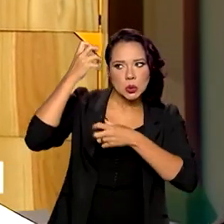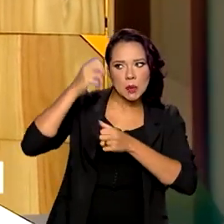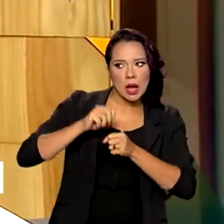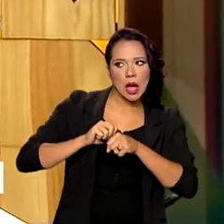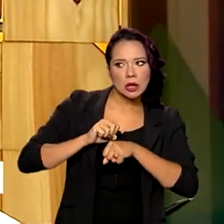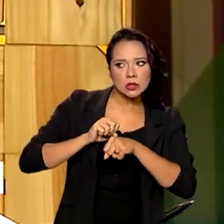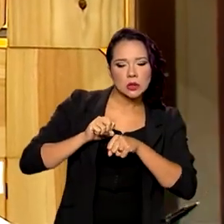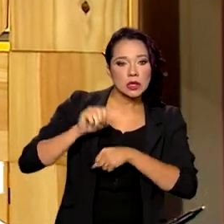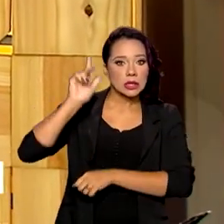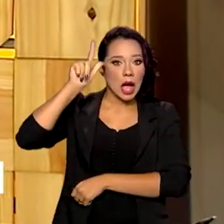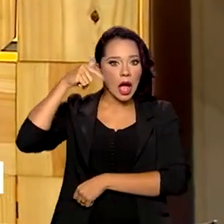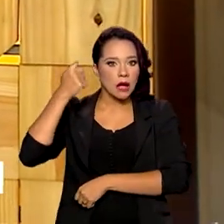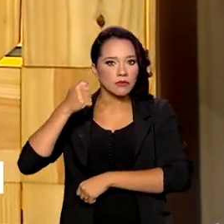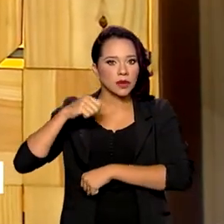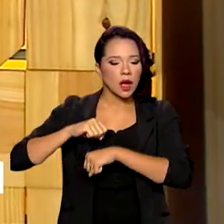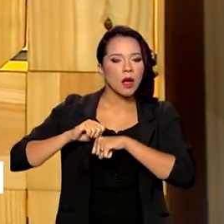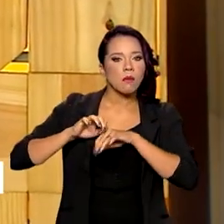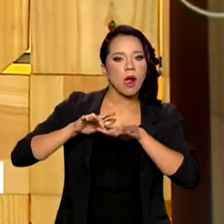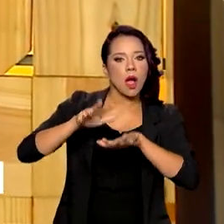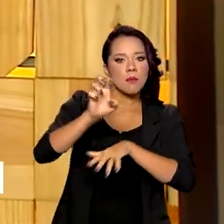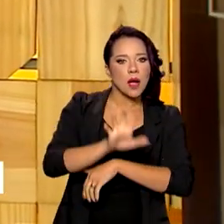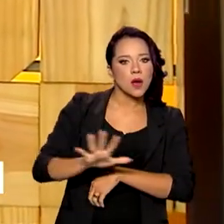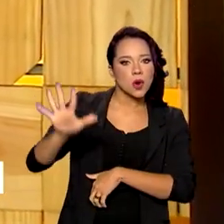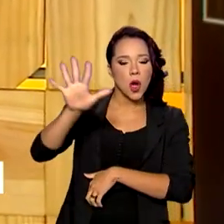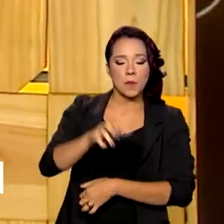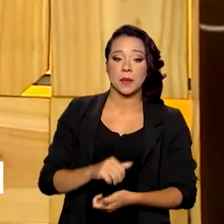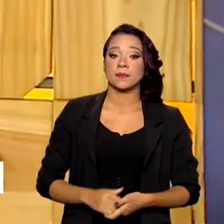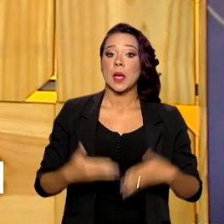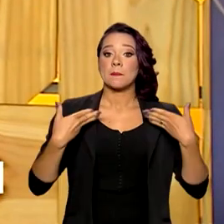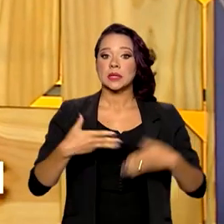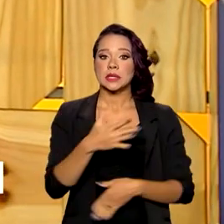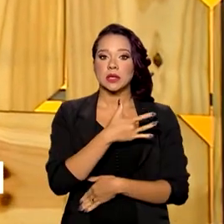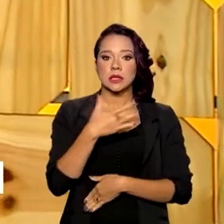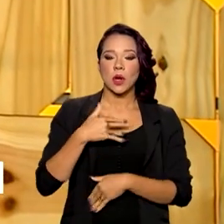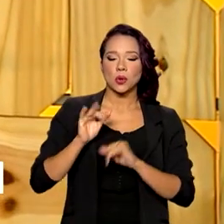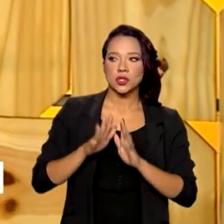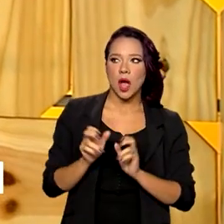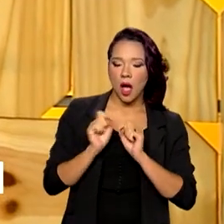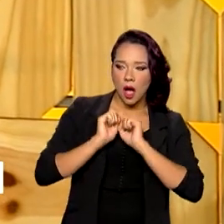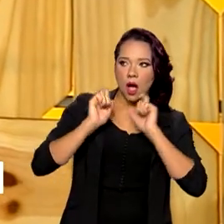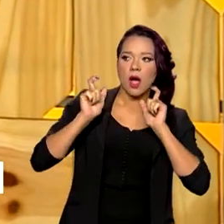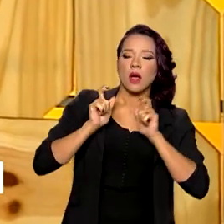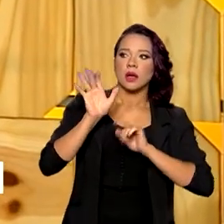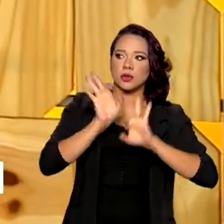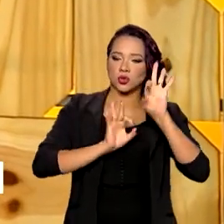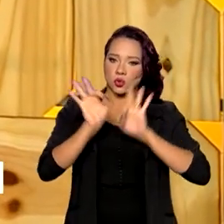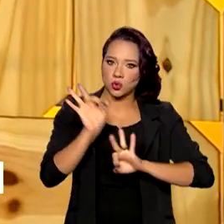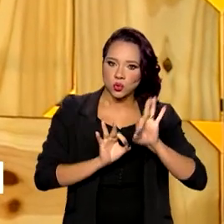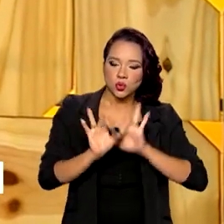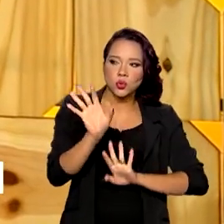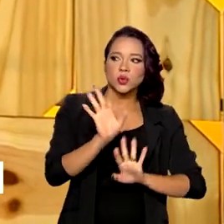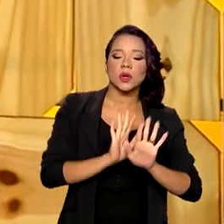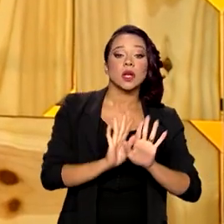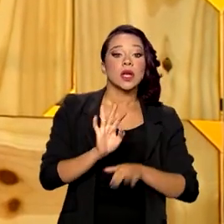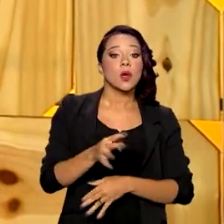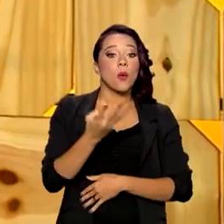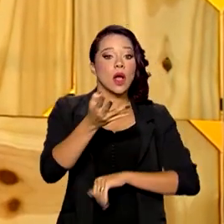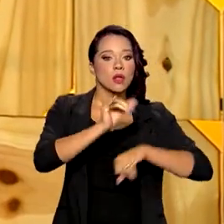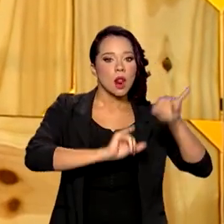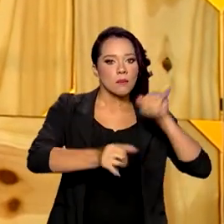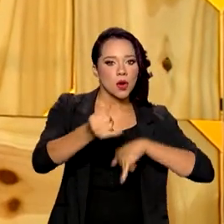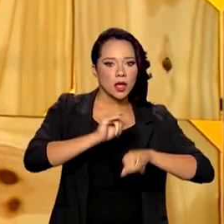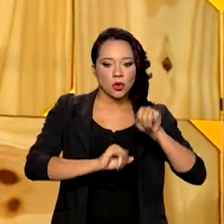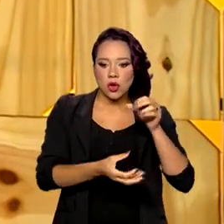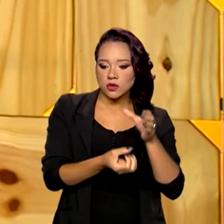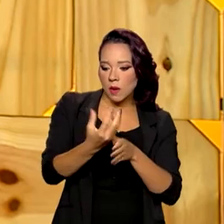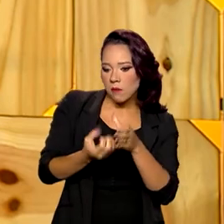vírus da África para a Europa, o Ministério da Saúde começou a se estruturar. E, rapidamente, quatro laboratórios